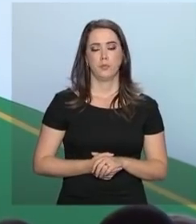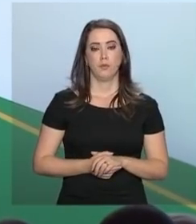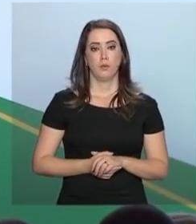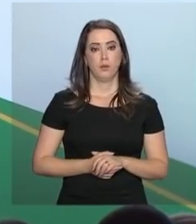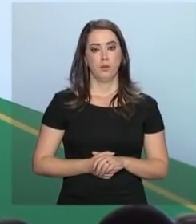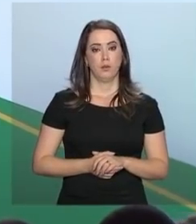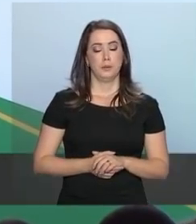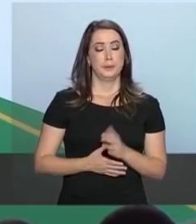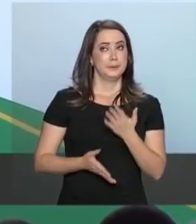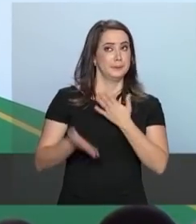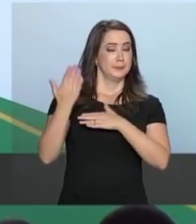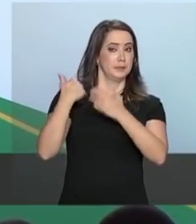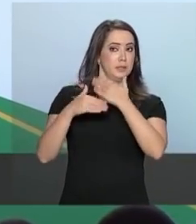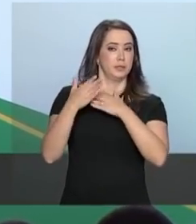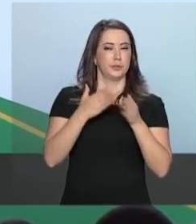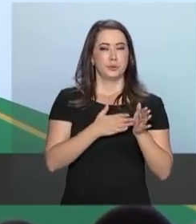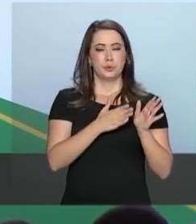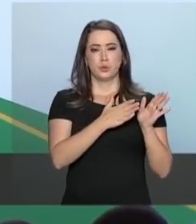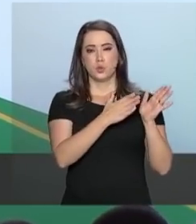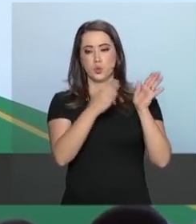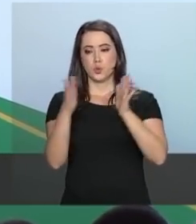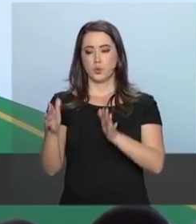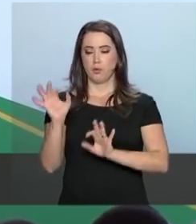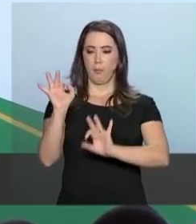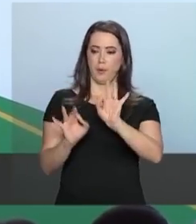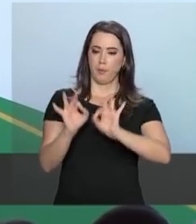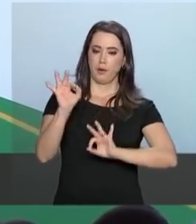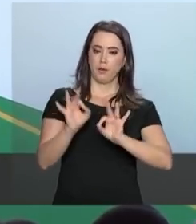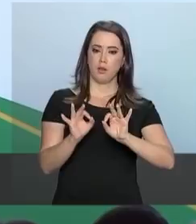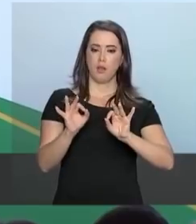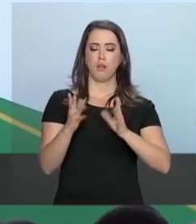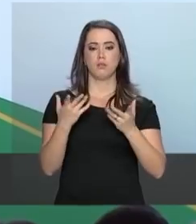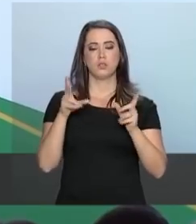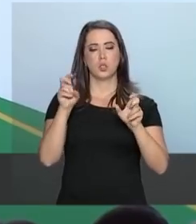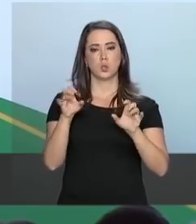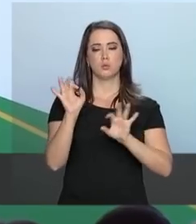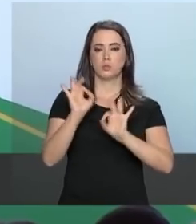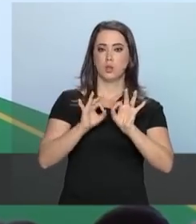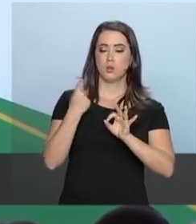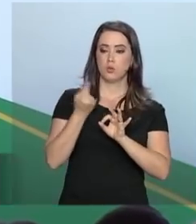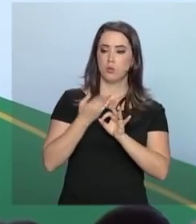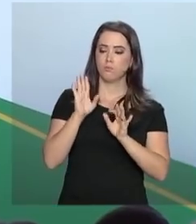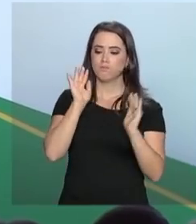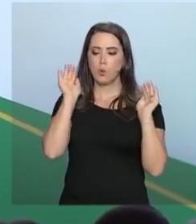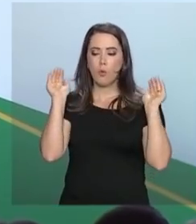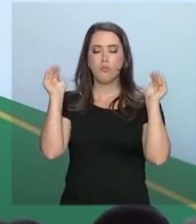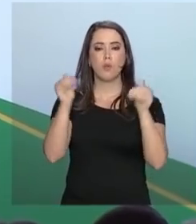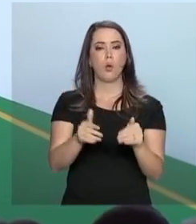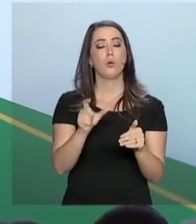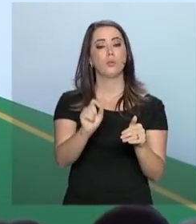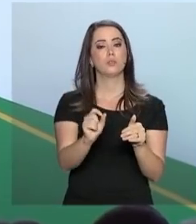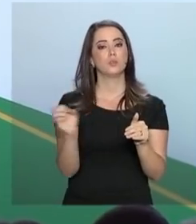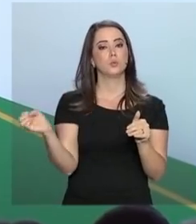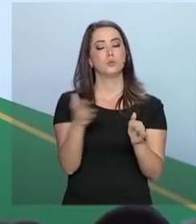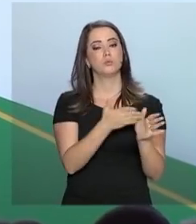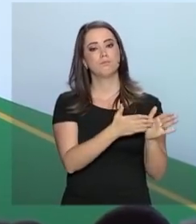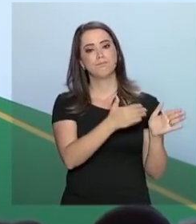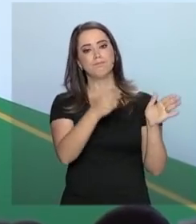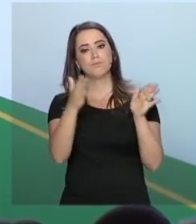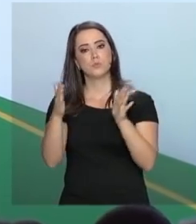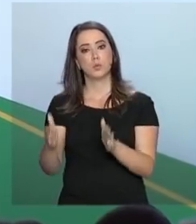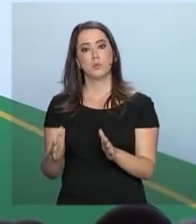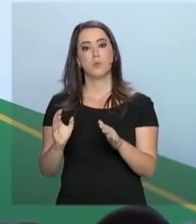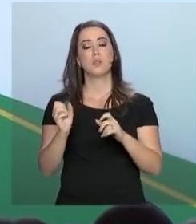Passado o tempo, abre aspas, da arrumação, direcionaremos nossas ações para uma nova fase da